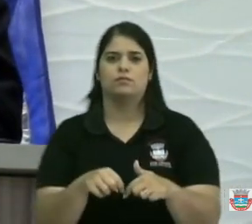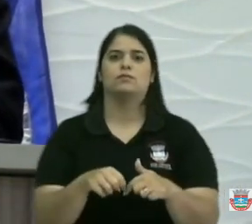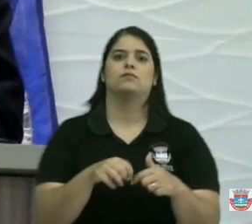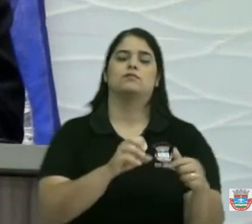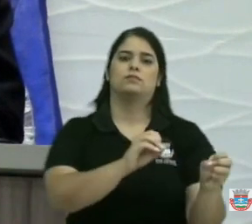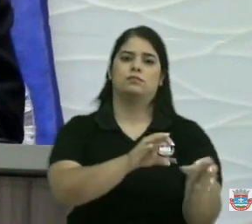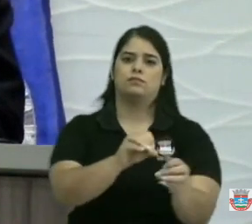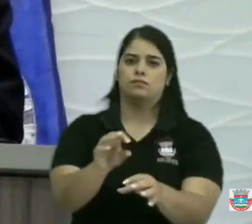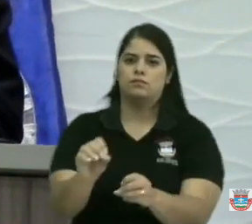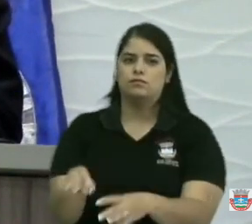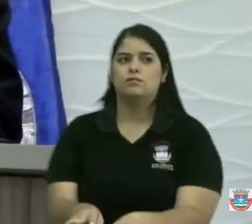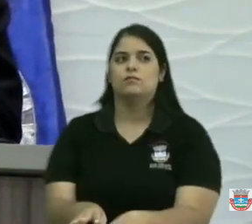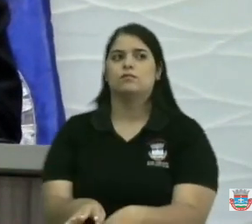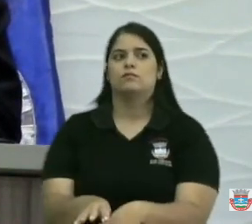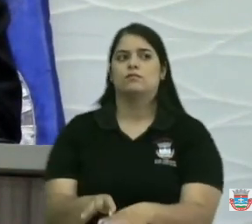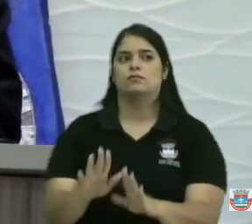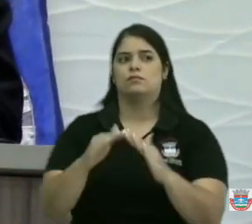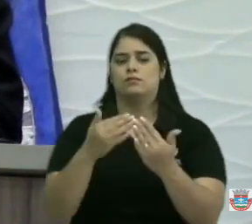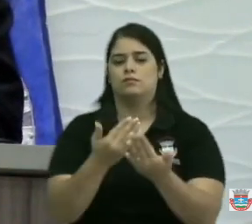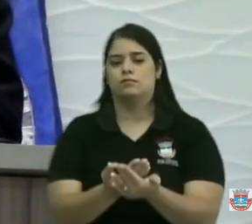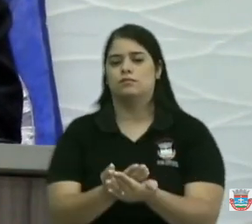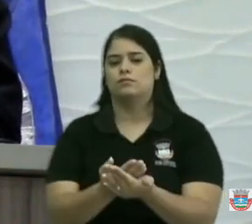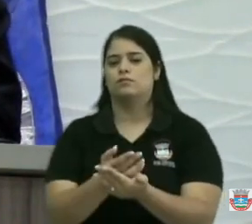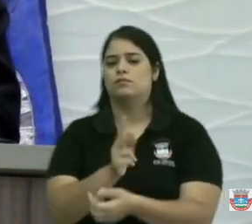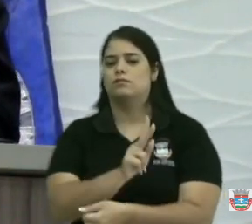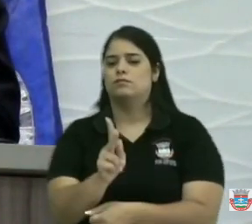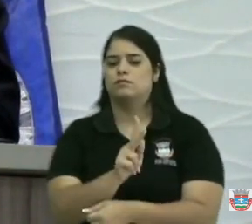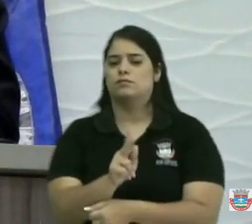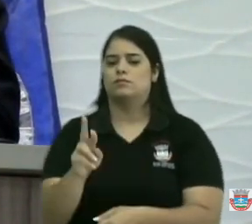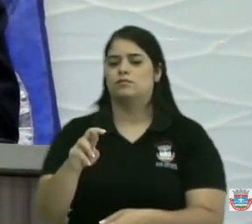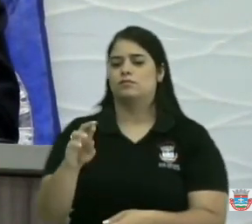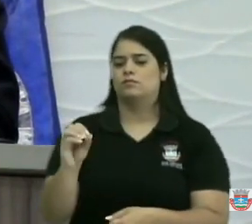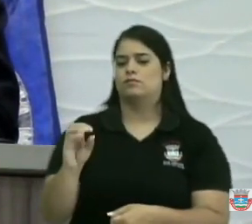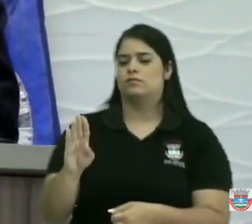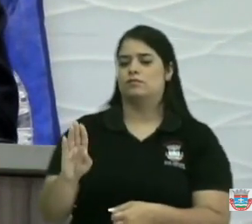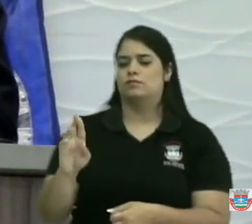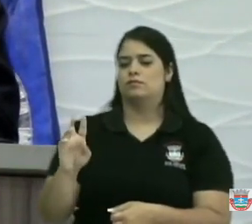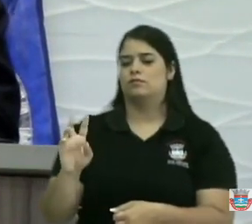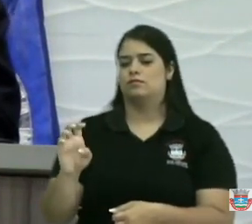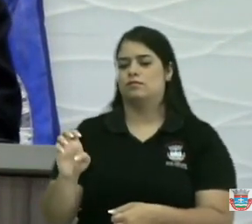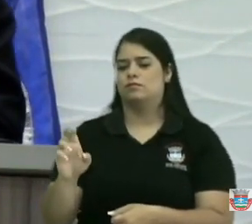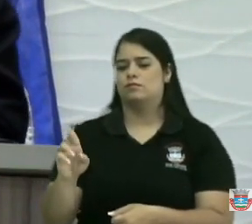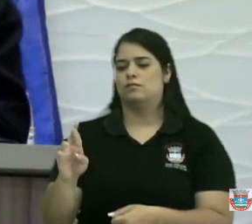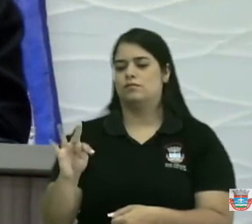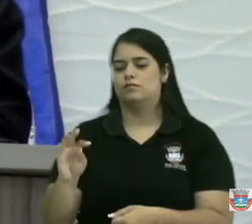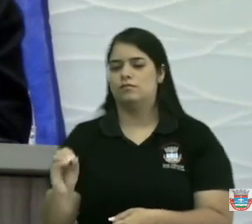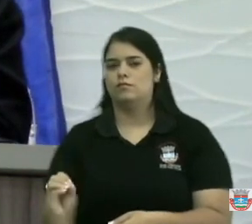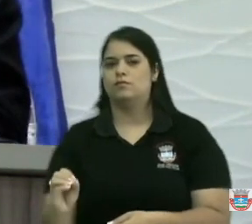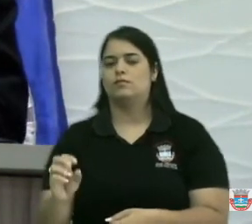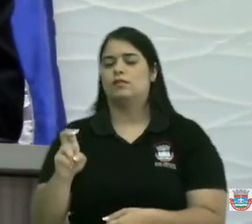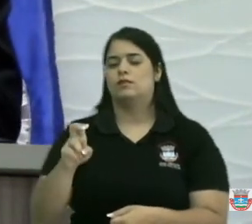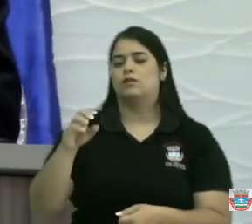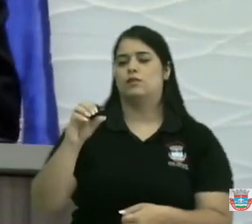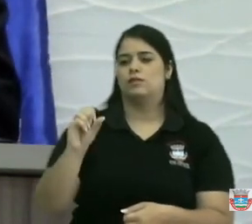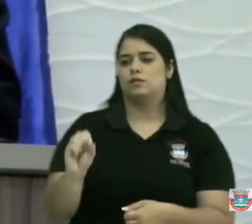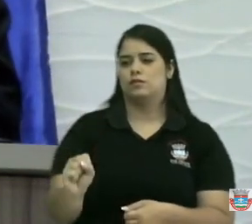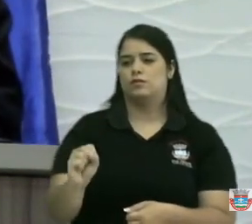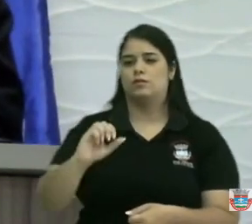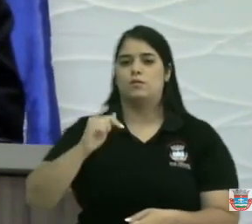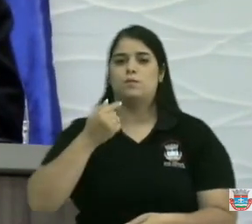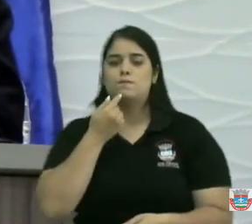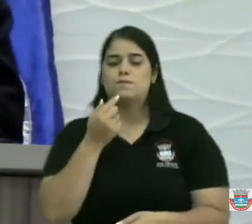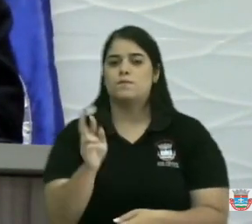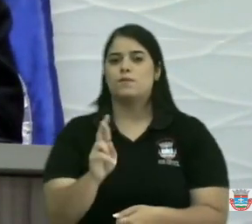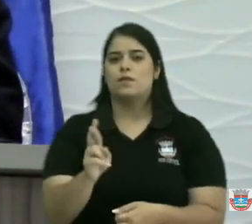para a escola professor Magalhães de 58 mil reais que eu coloquei a emenda nada